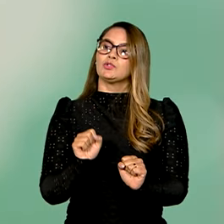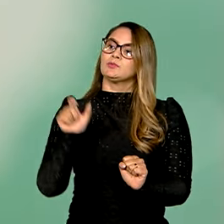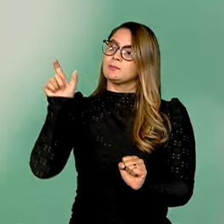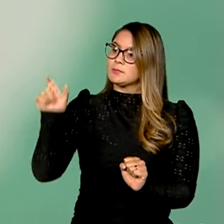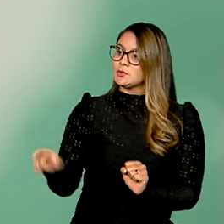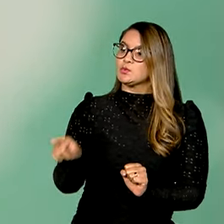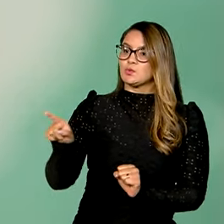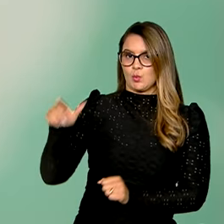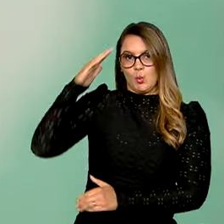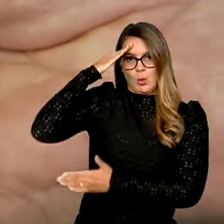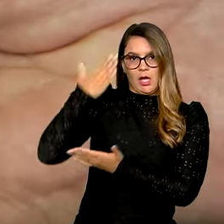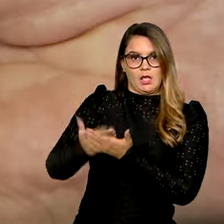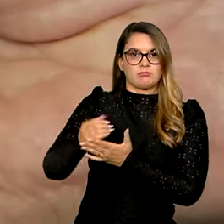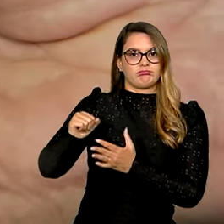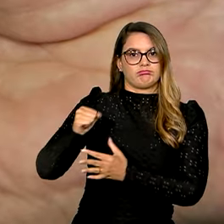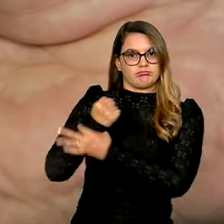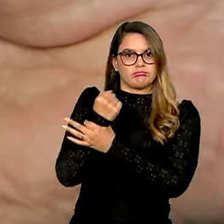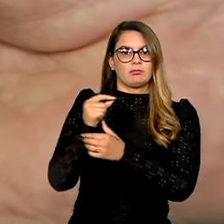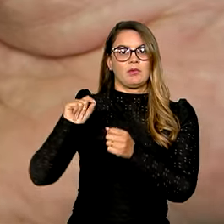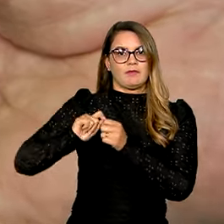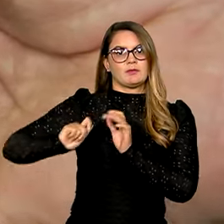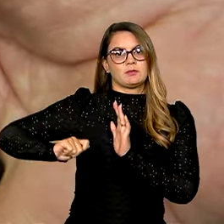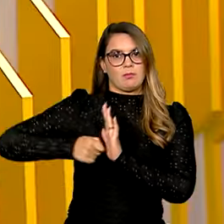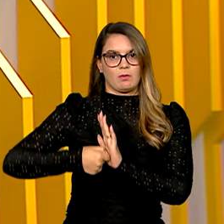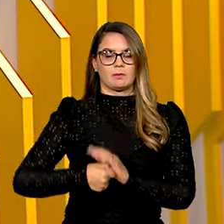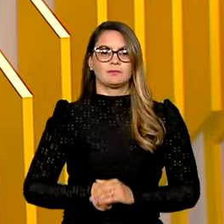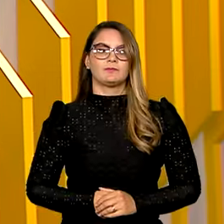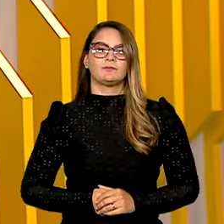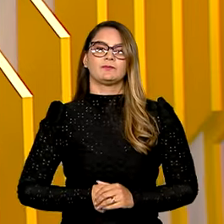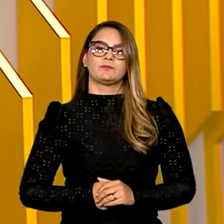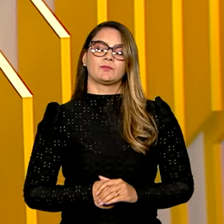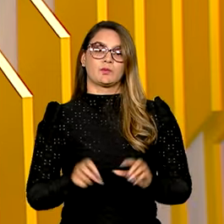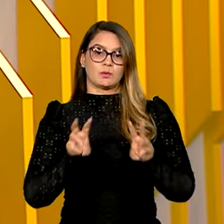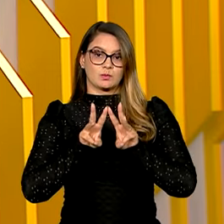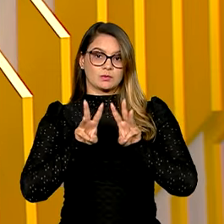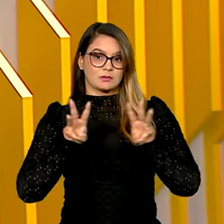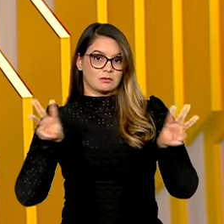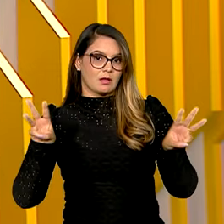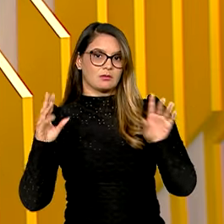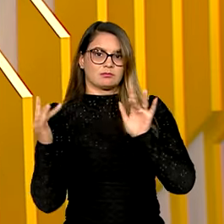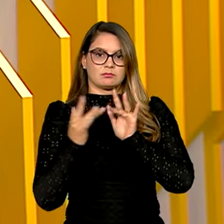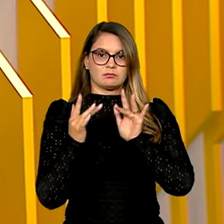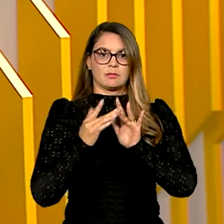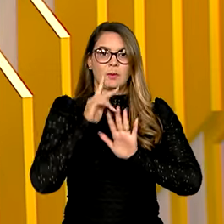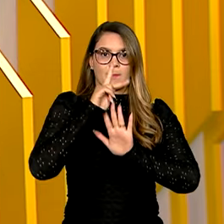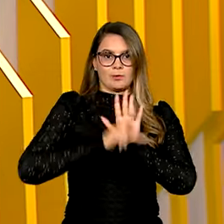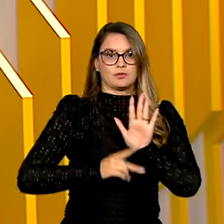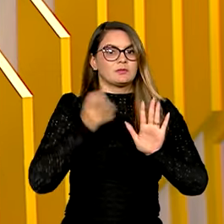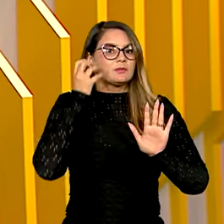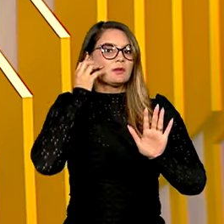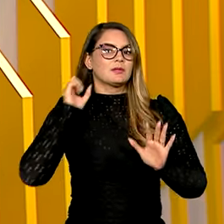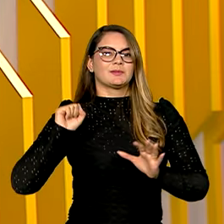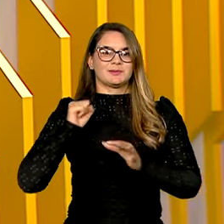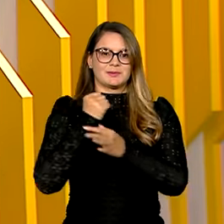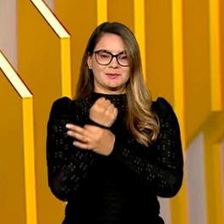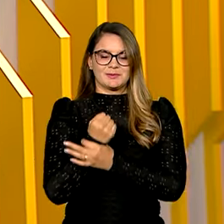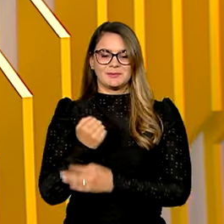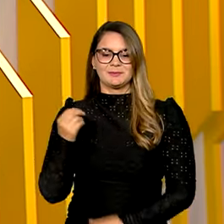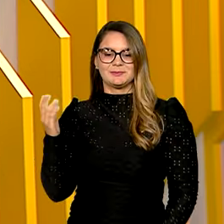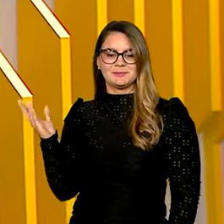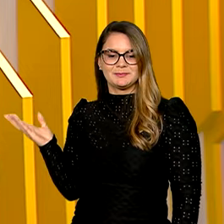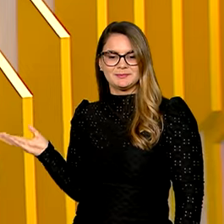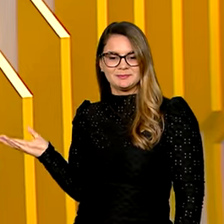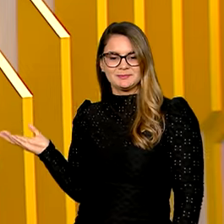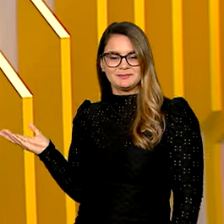pessoas de confiança para fazer esses bloqueios. O endereço para o acesso ao projeto Celular Seguro está aí na sua